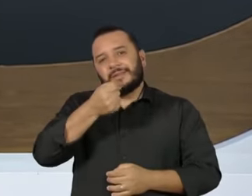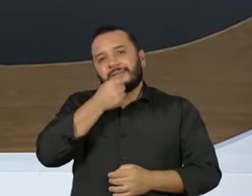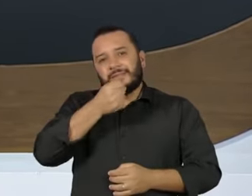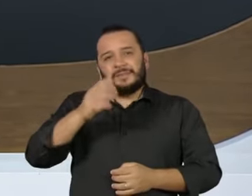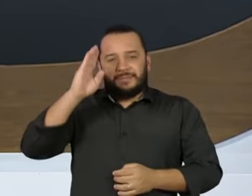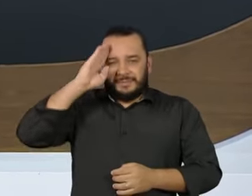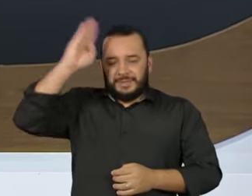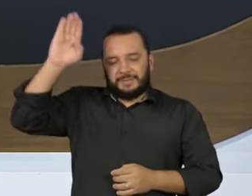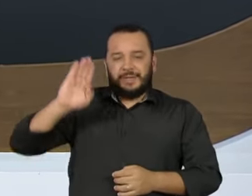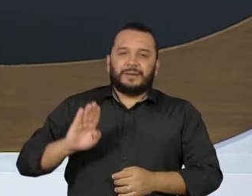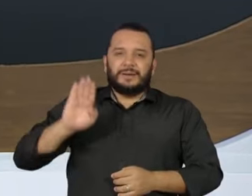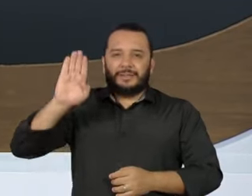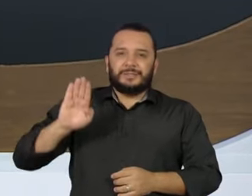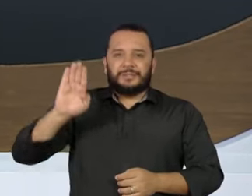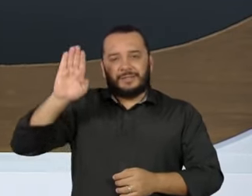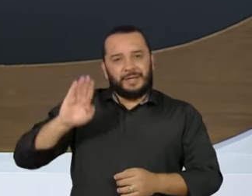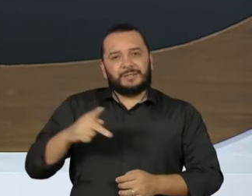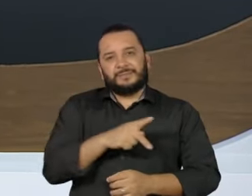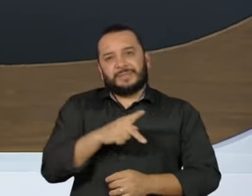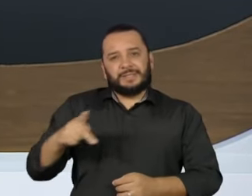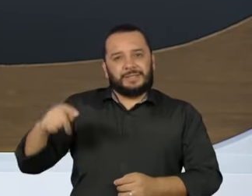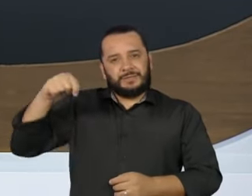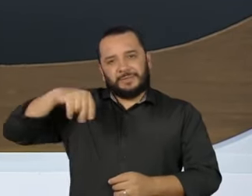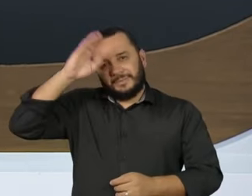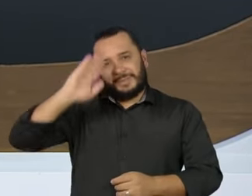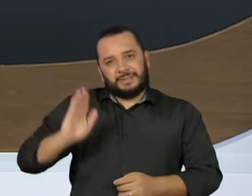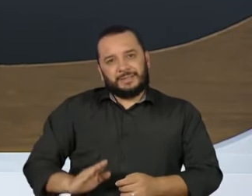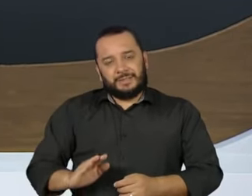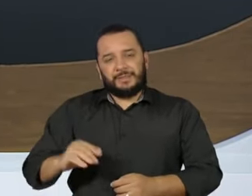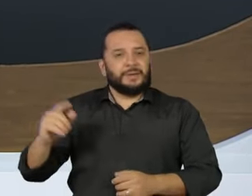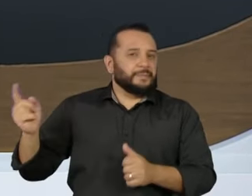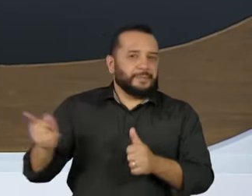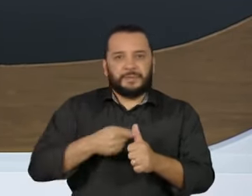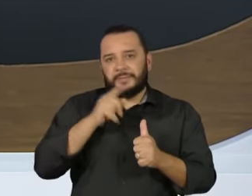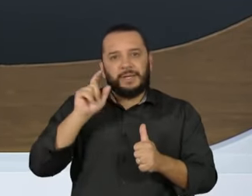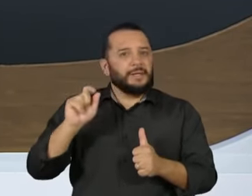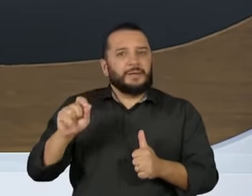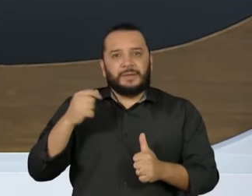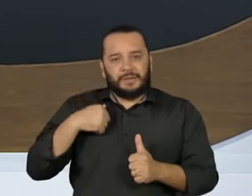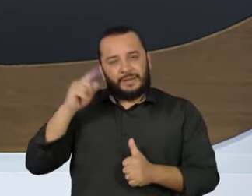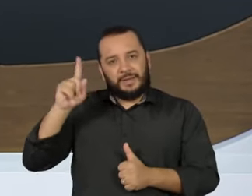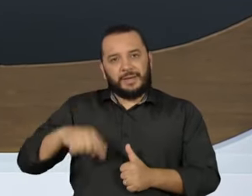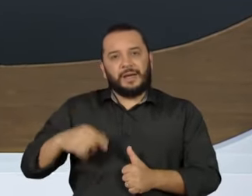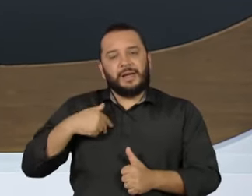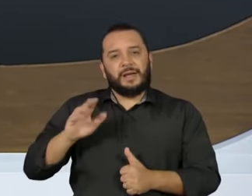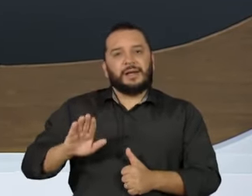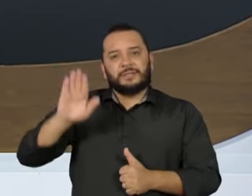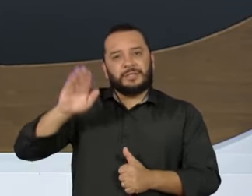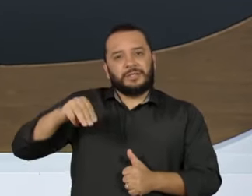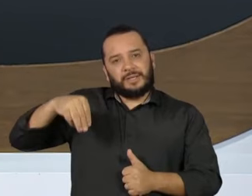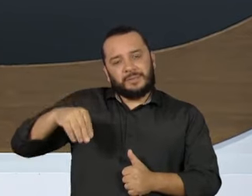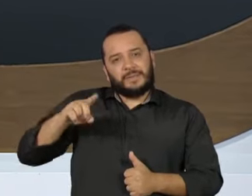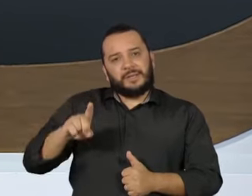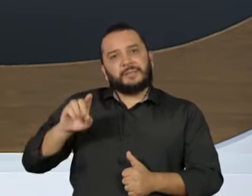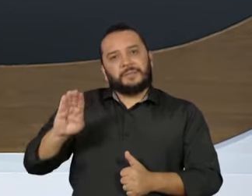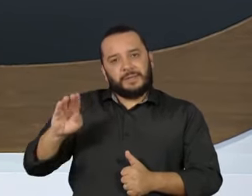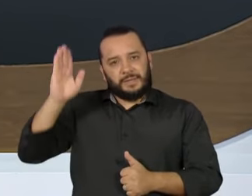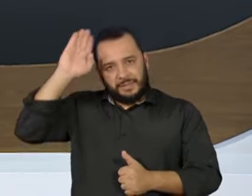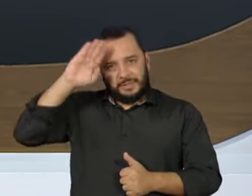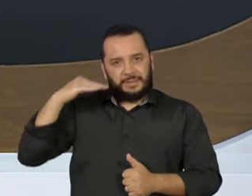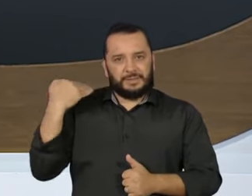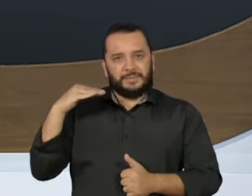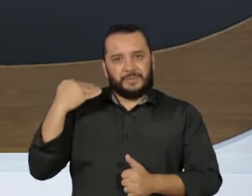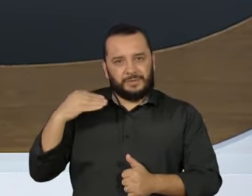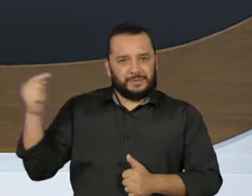os principais candidatos à presidência da República. A primeira a ser sabatinada é a pré-candidata do MDB, senadora Simone